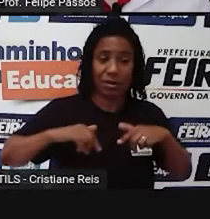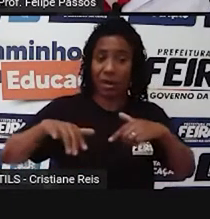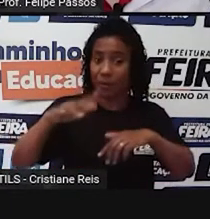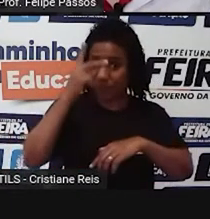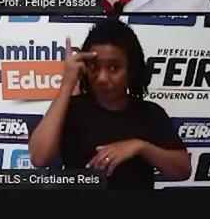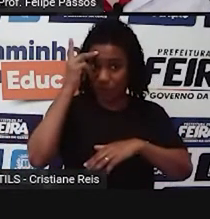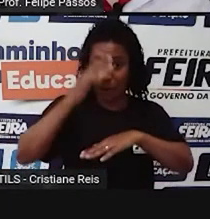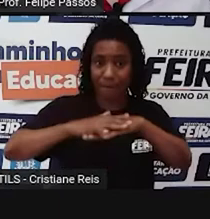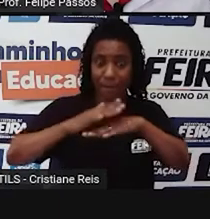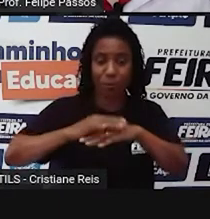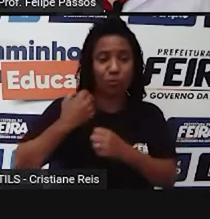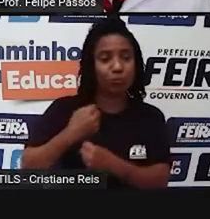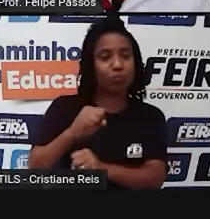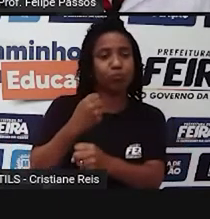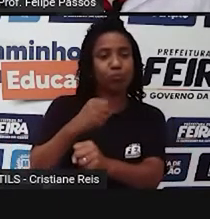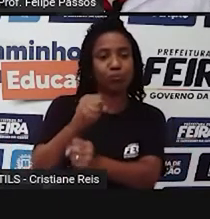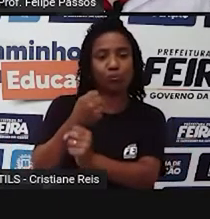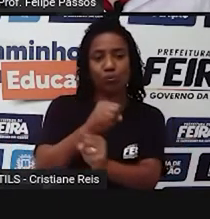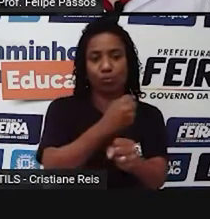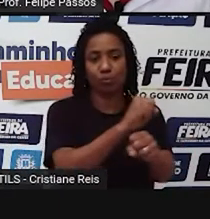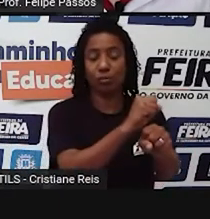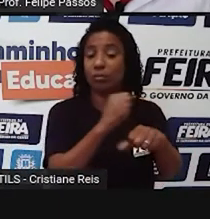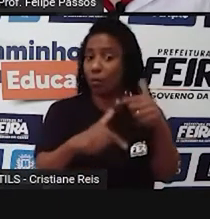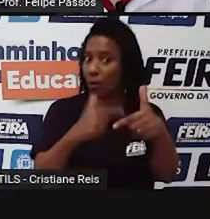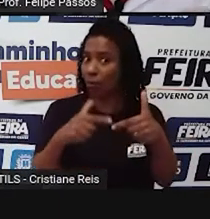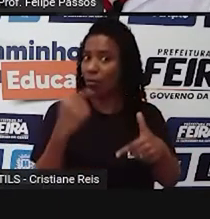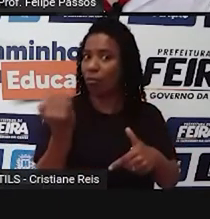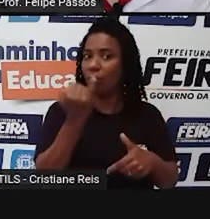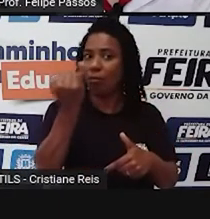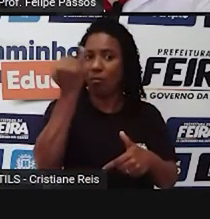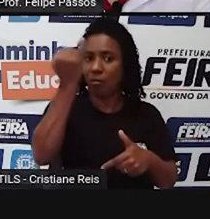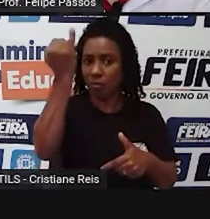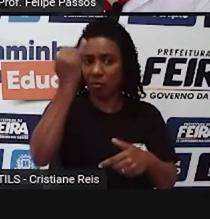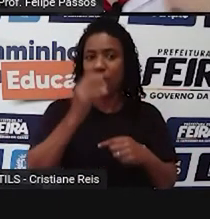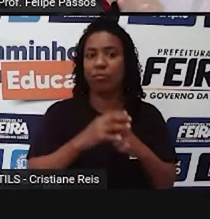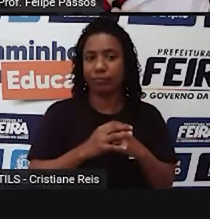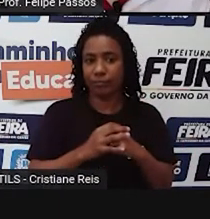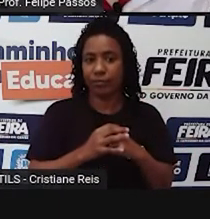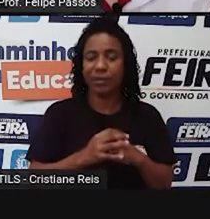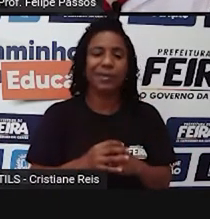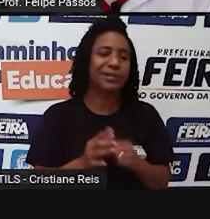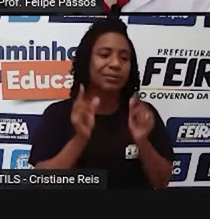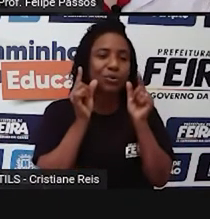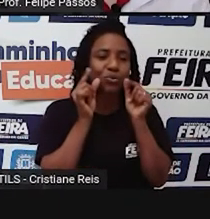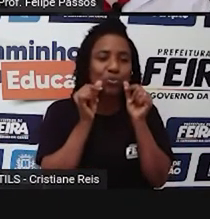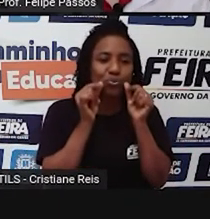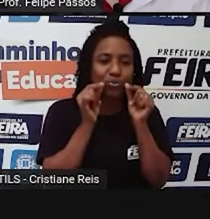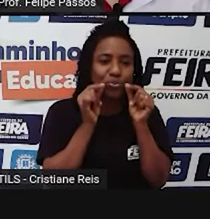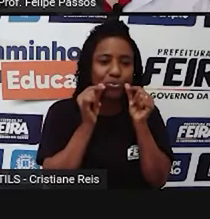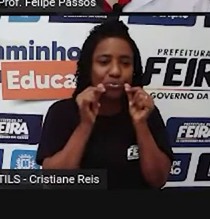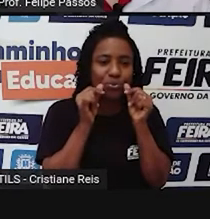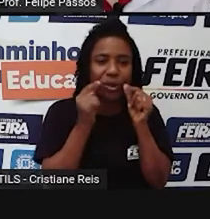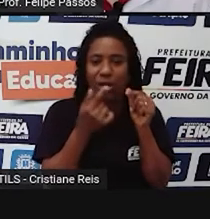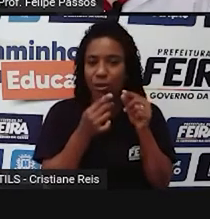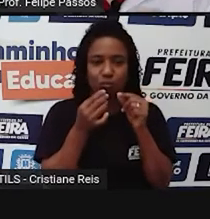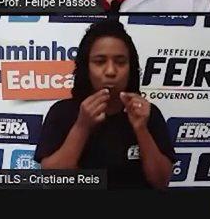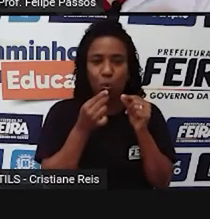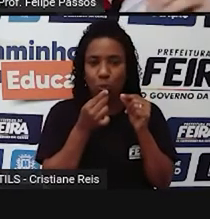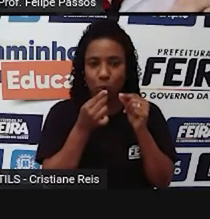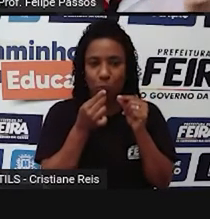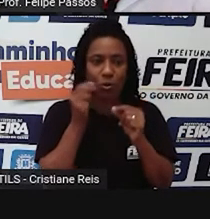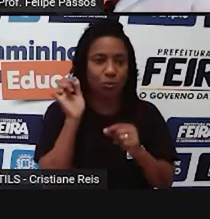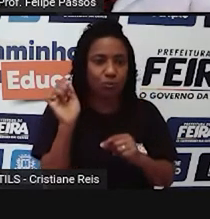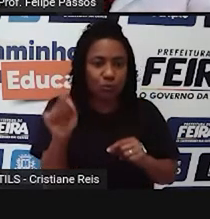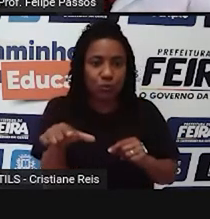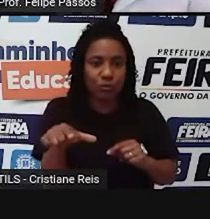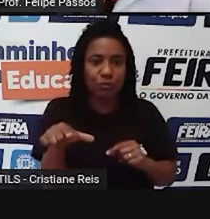limpeza urbana como deveria. Mas, às vezes, aquele papel de bala, aquele plástico que você jogou na rua, ele pode